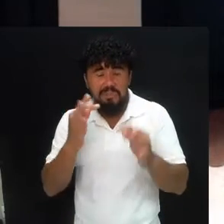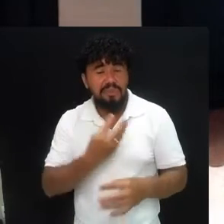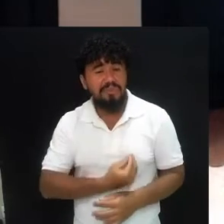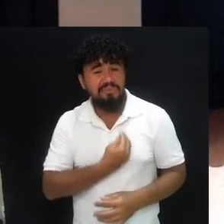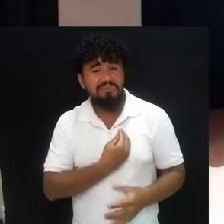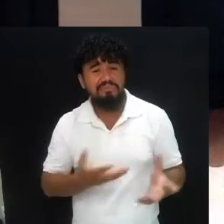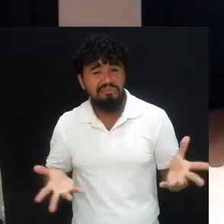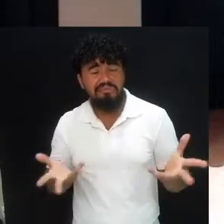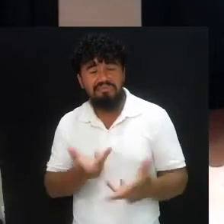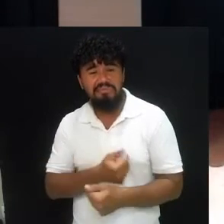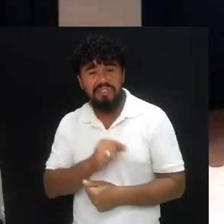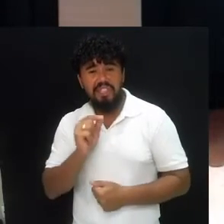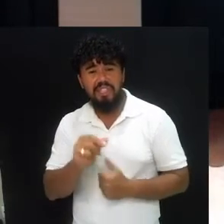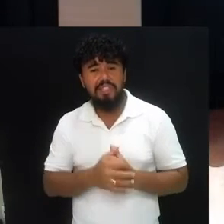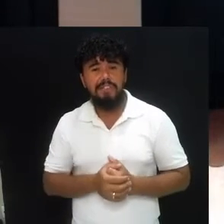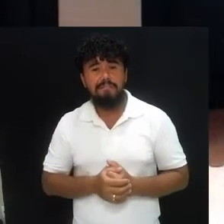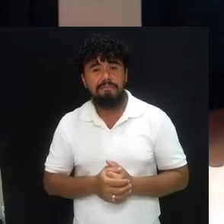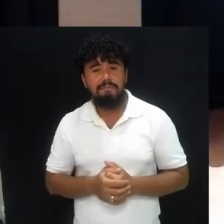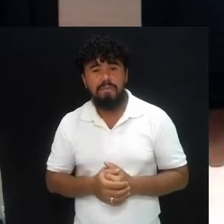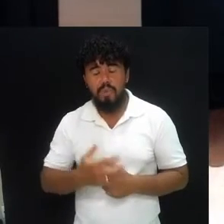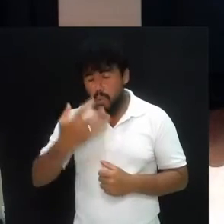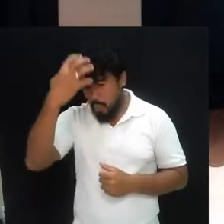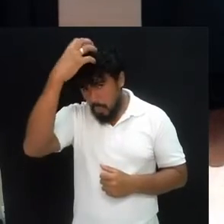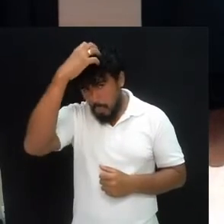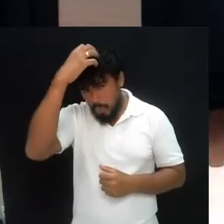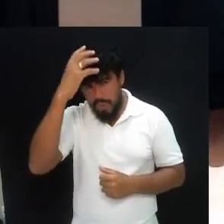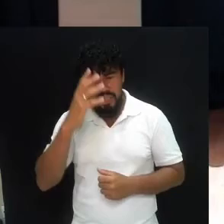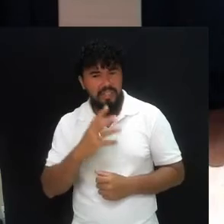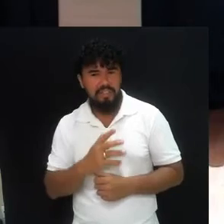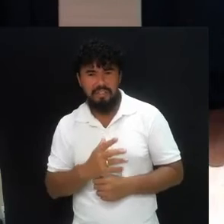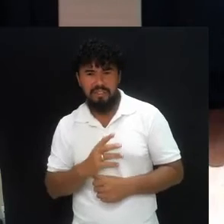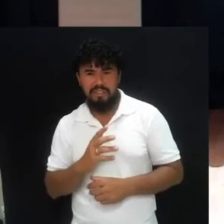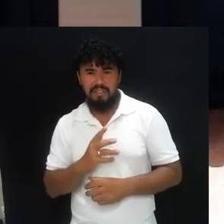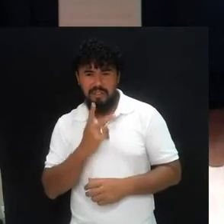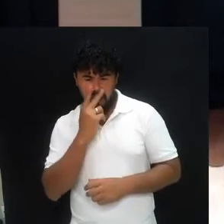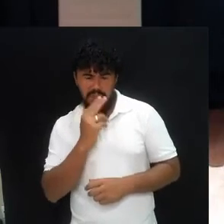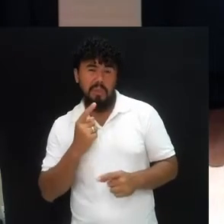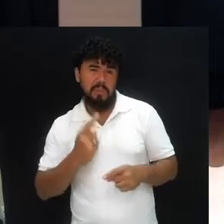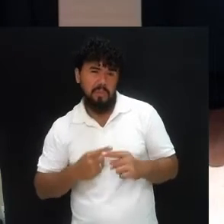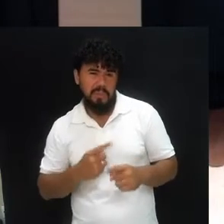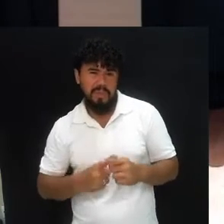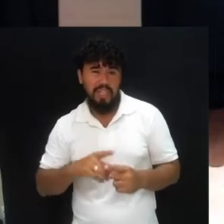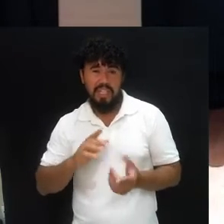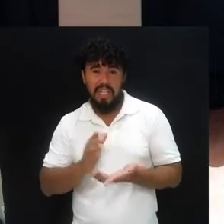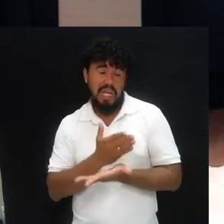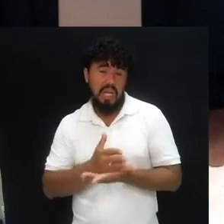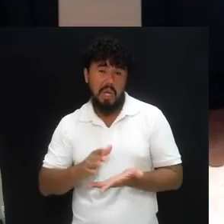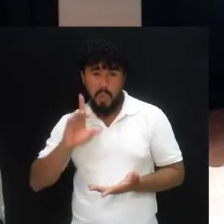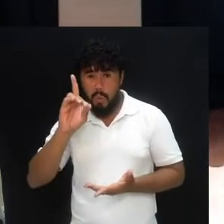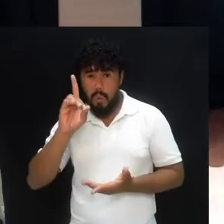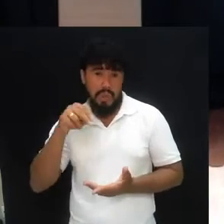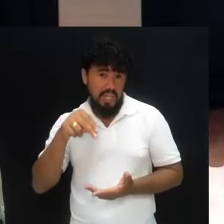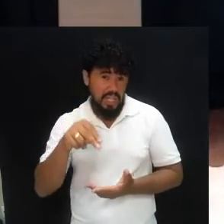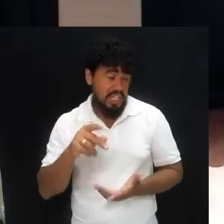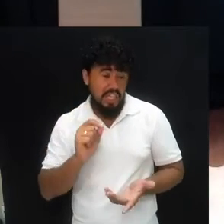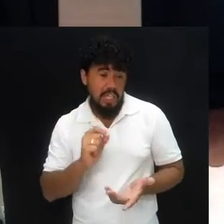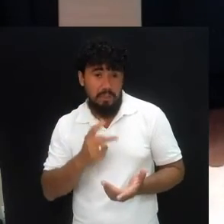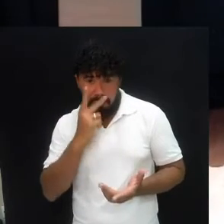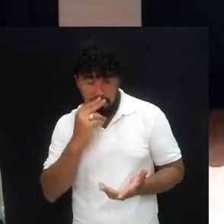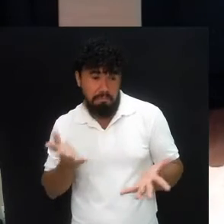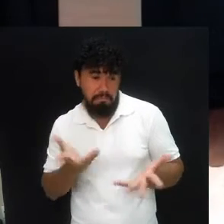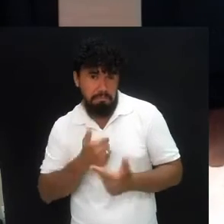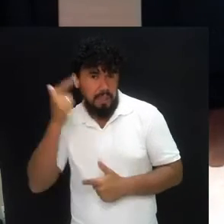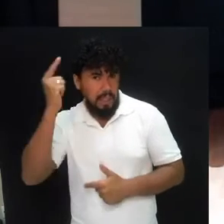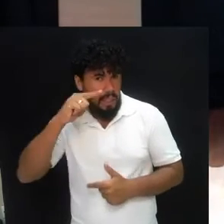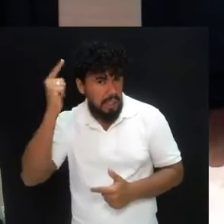lindo e tão impactante, que até o rei, que já não estava gostando, porque Daniel estava trazendo lucro para o reino. Daniel era um excelente